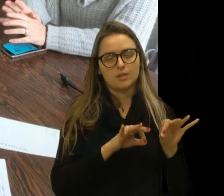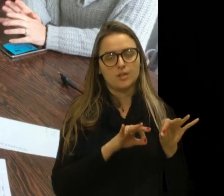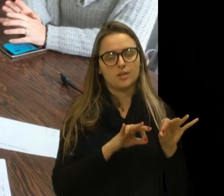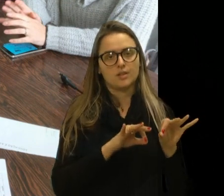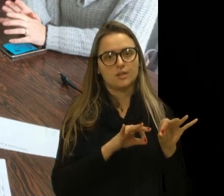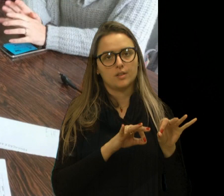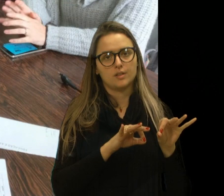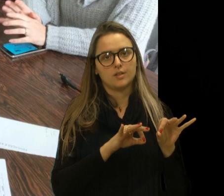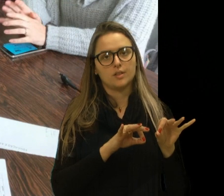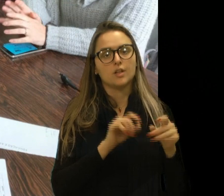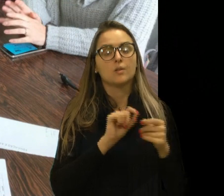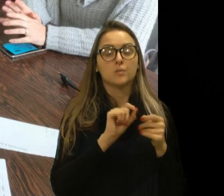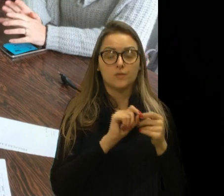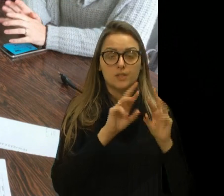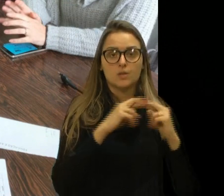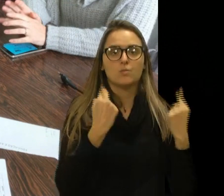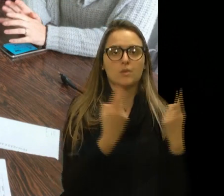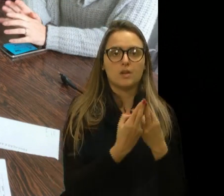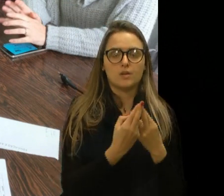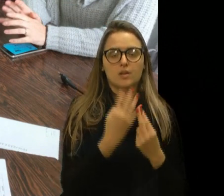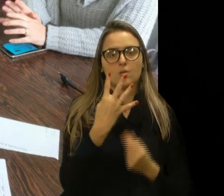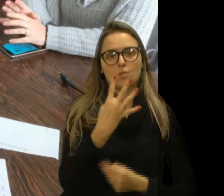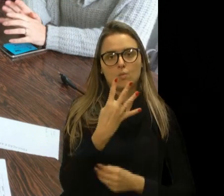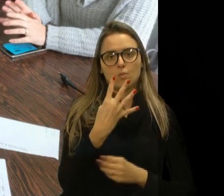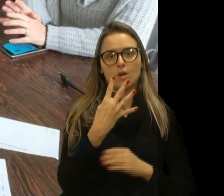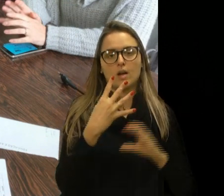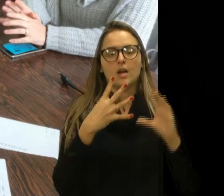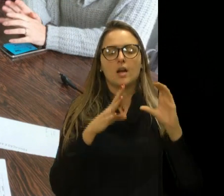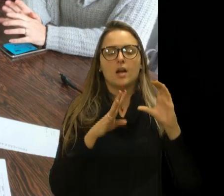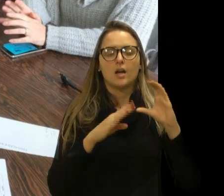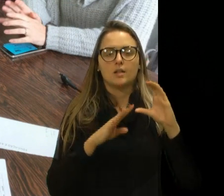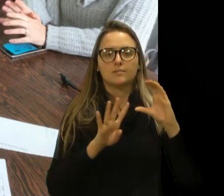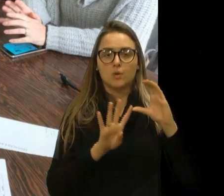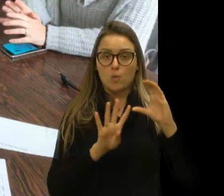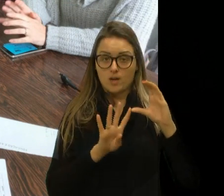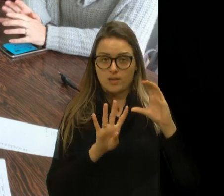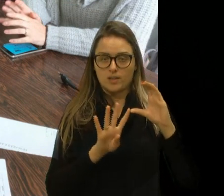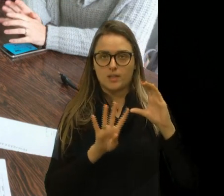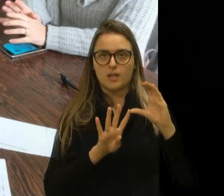vamos agendar uma reunião, então, com a Corte da Cré e com a Secretaria Municipal da Educação.